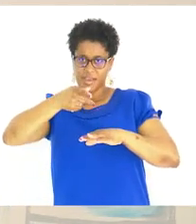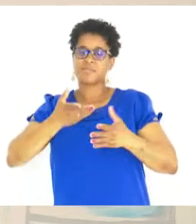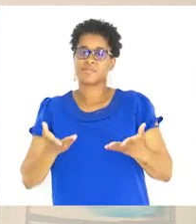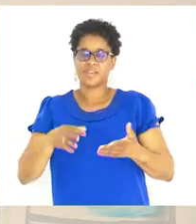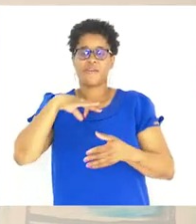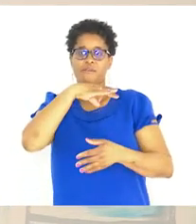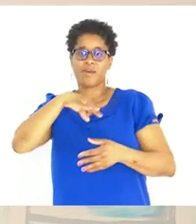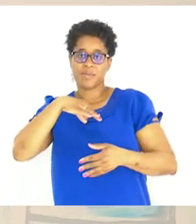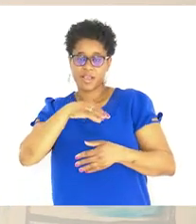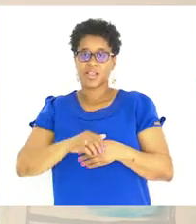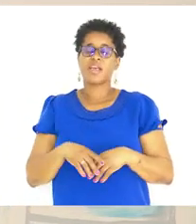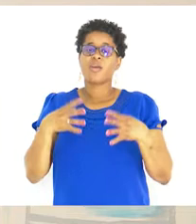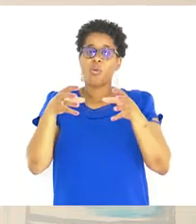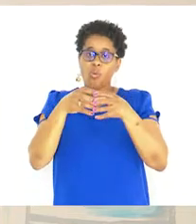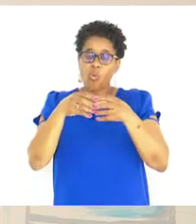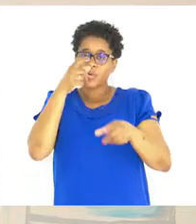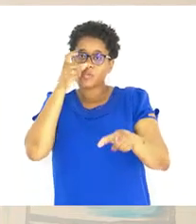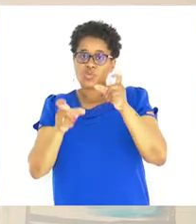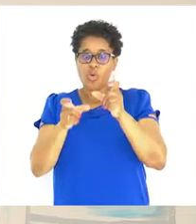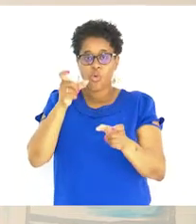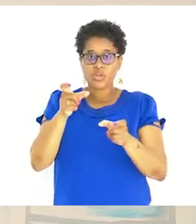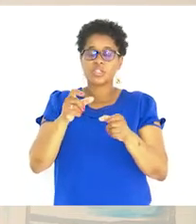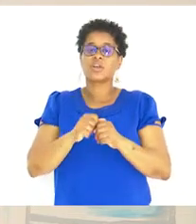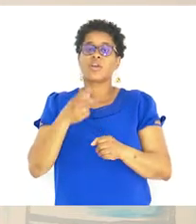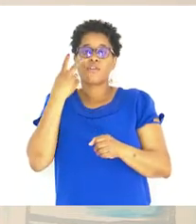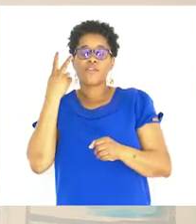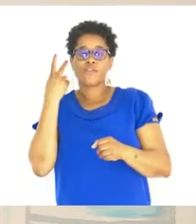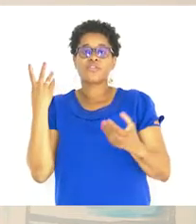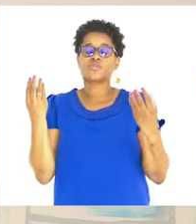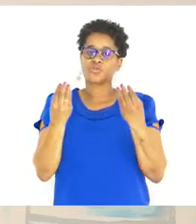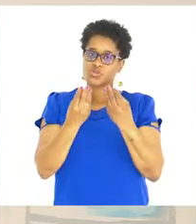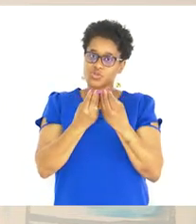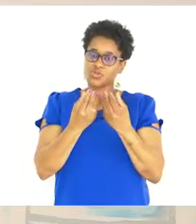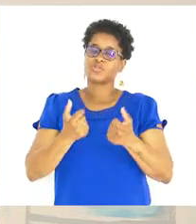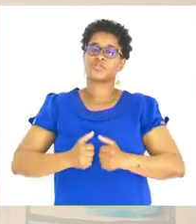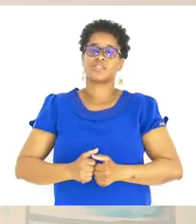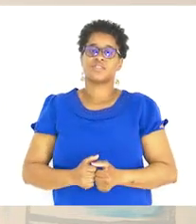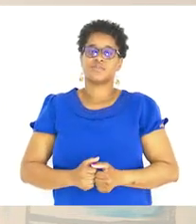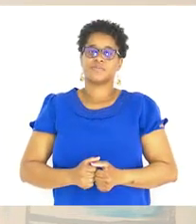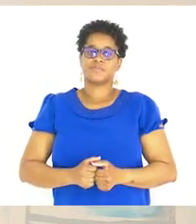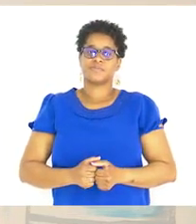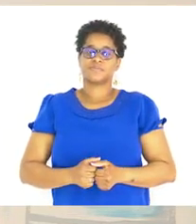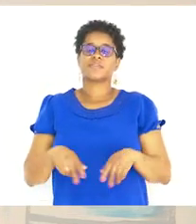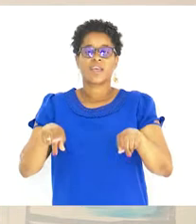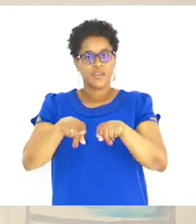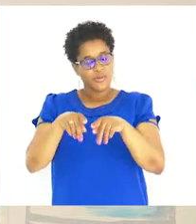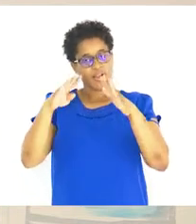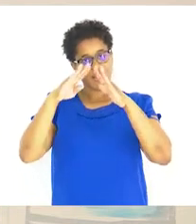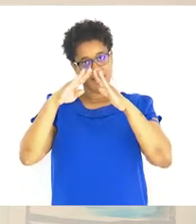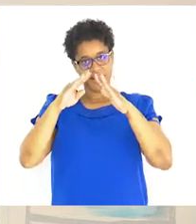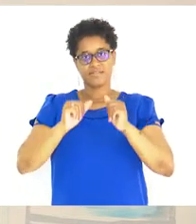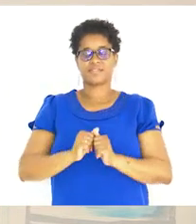Família É um grupo De pessoas Que vivem Juntas Na mesma